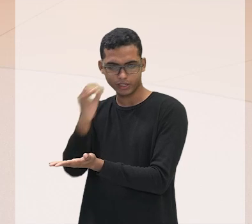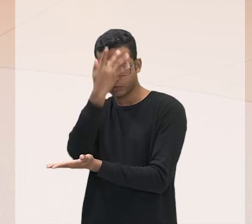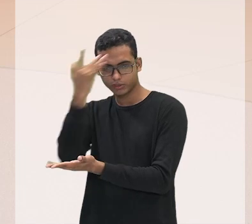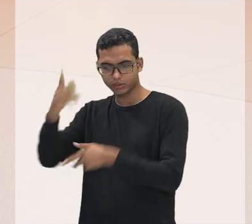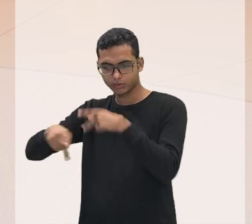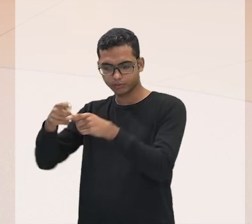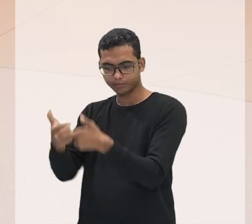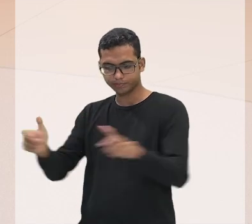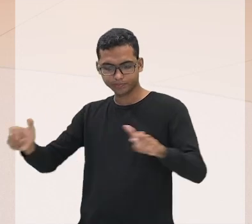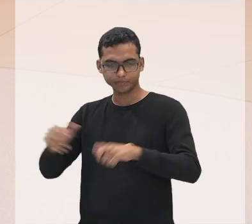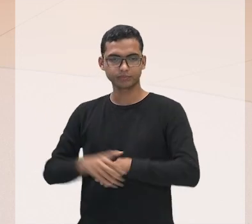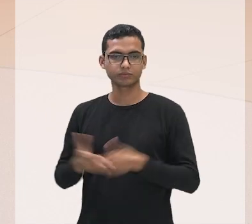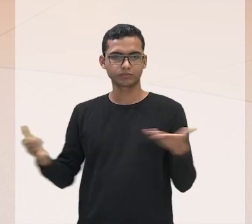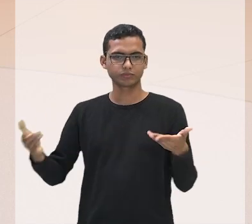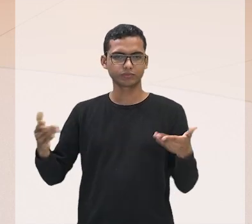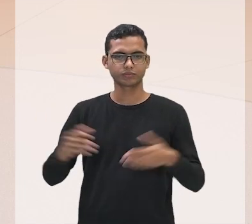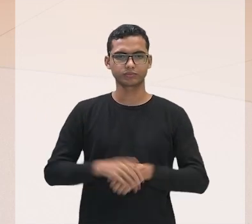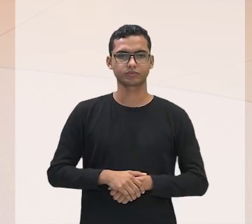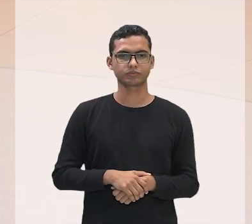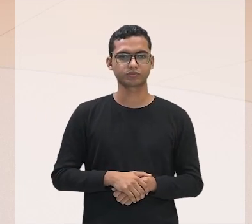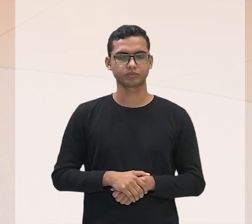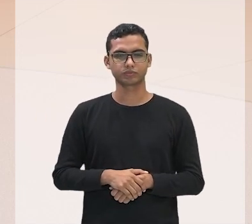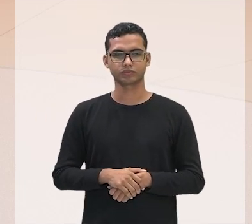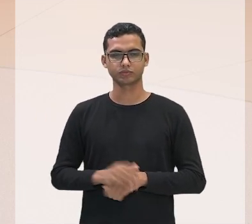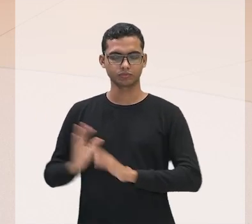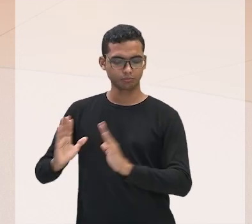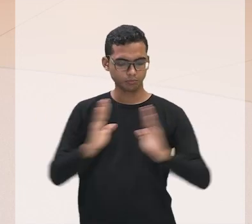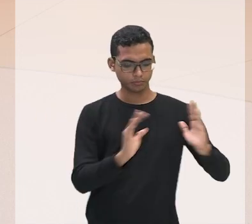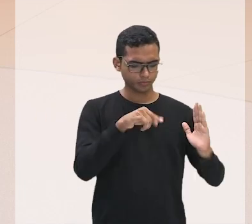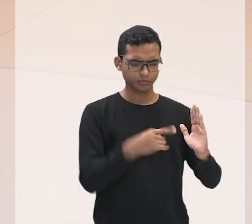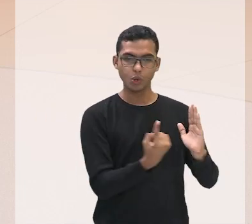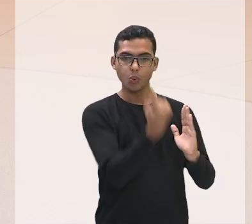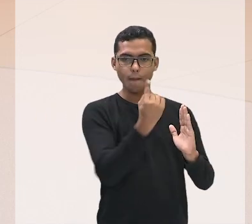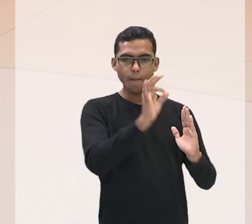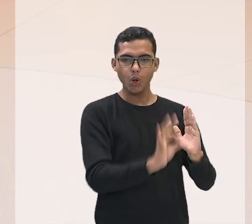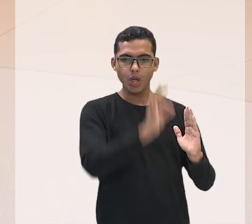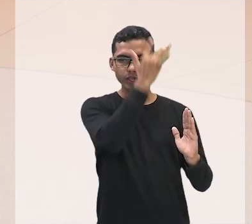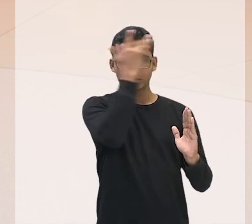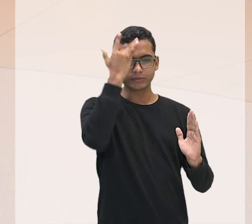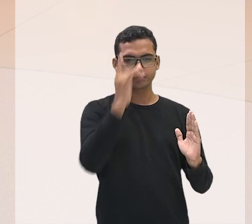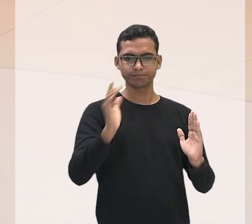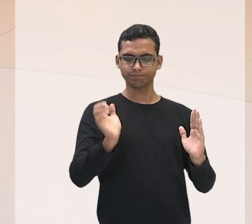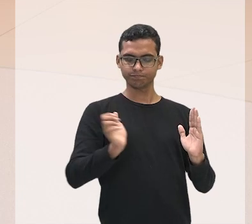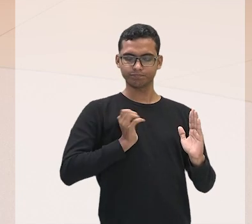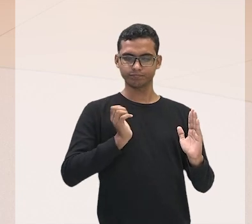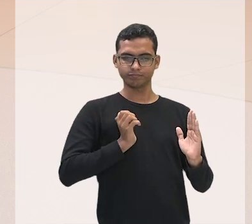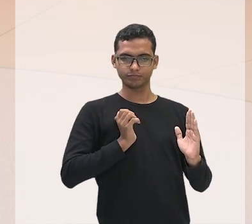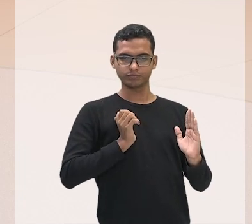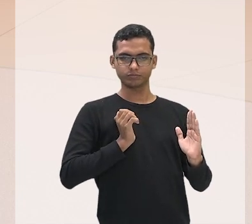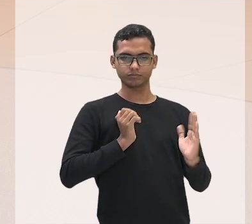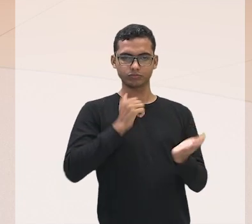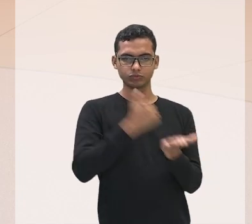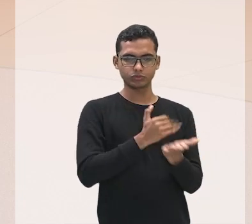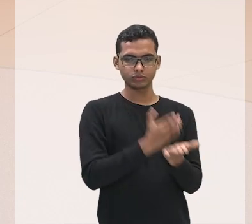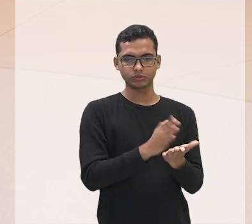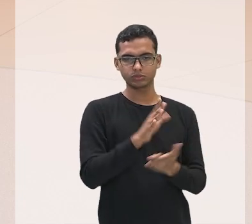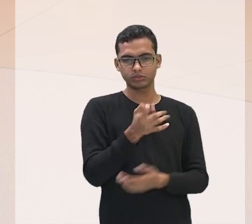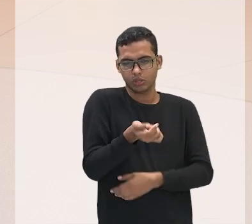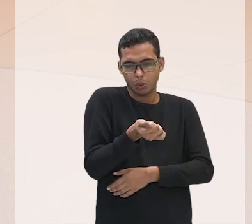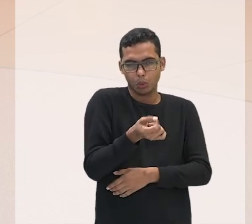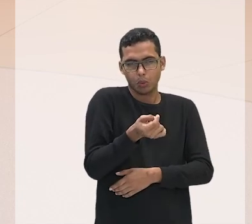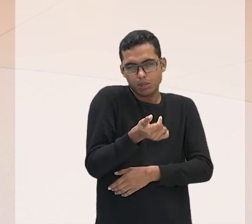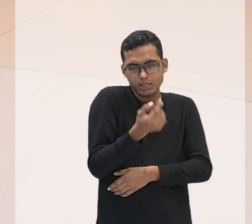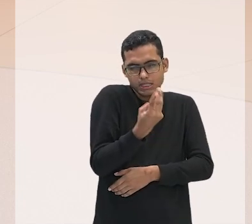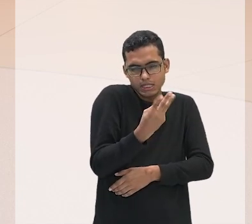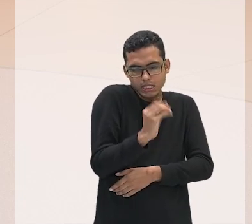diferença dessa galera aqui. Os 1% mais ricos do Brasil estão tendo aí uma fatia de quase 30% de